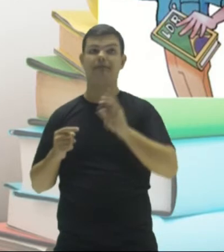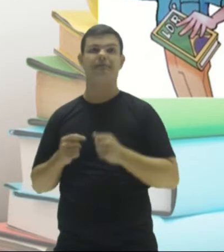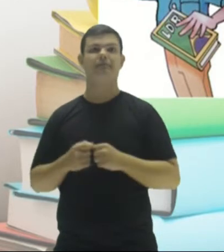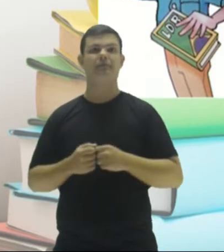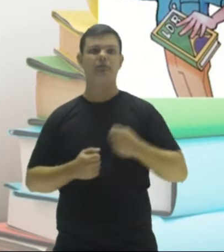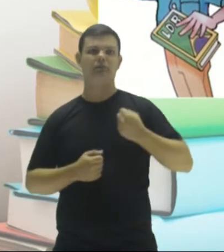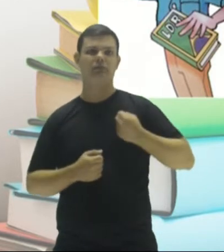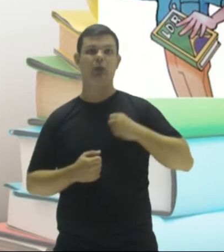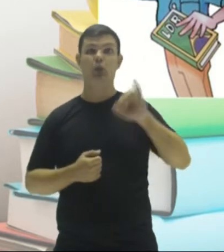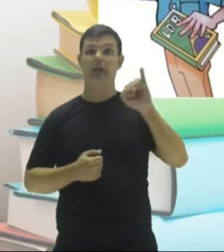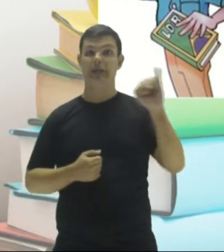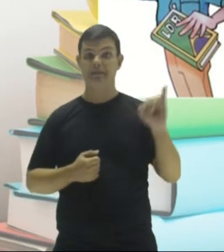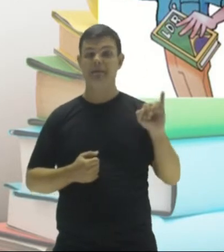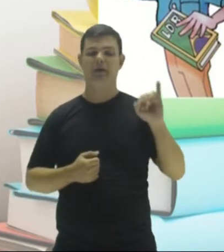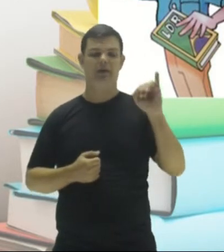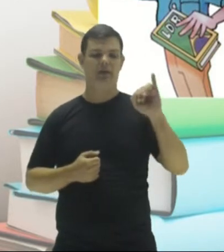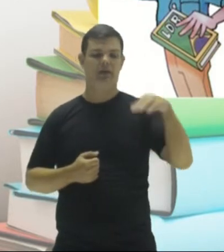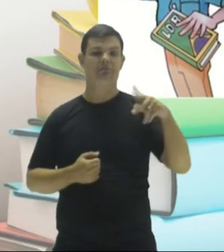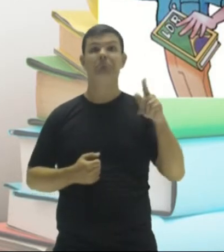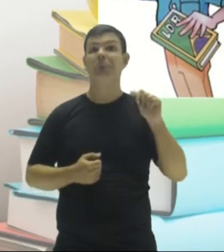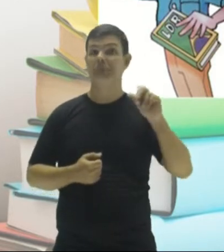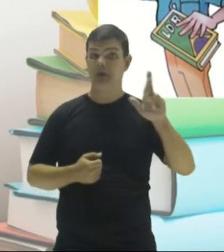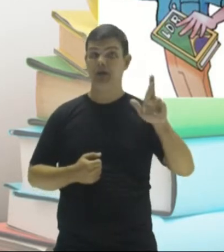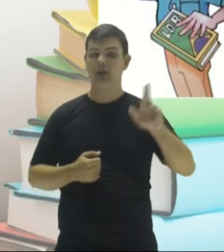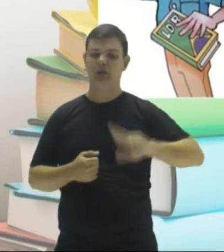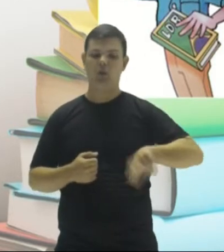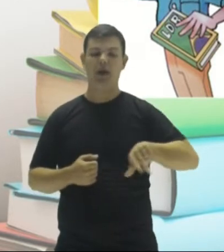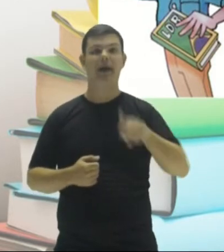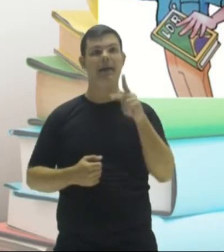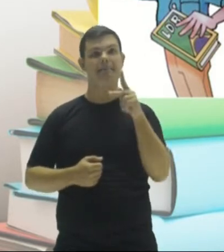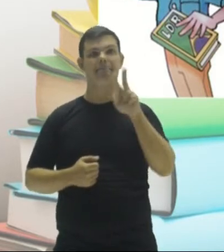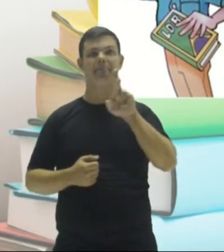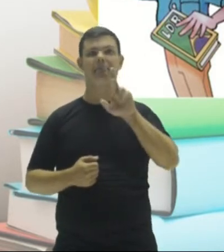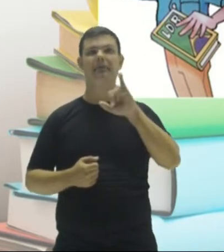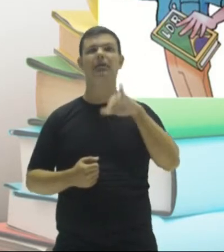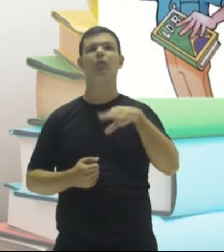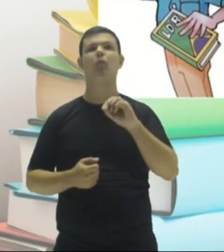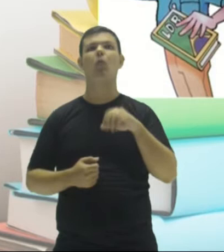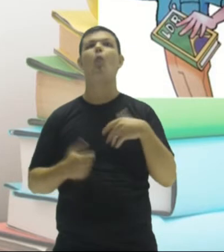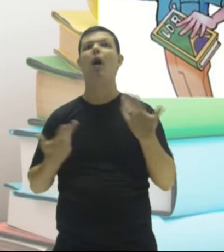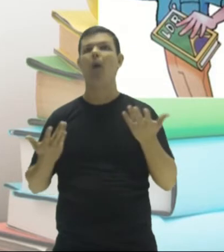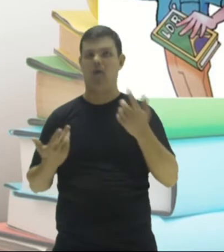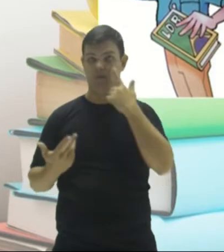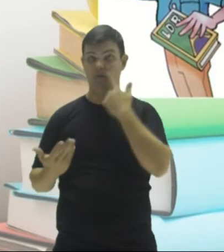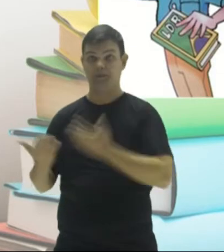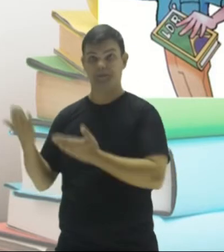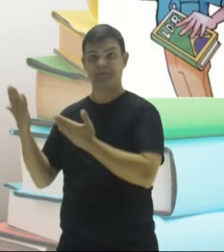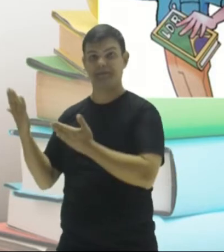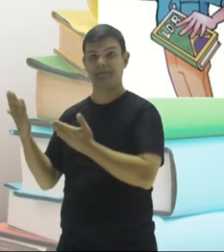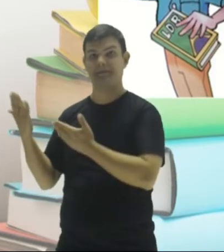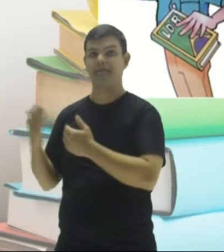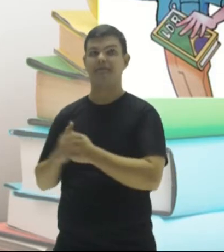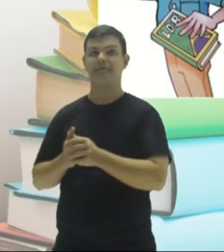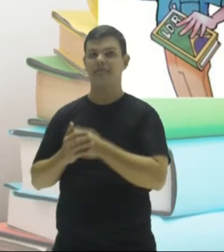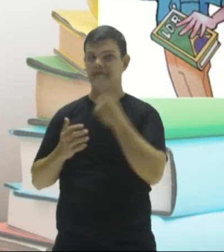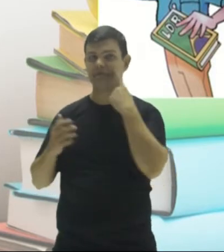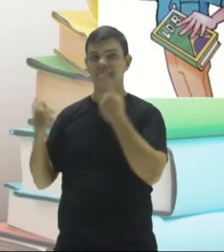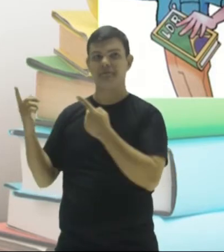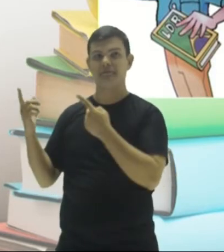lá, pessoal. Números ímparas não primos. Números ímparas não primos. São esses aí, ó. Estão